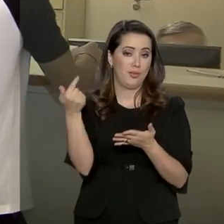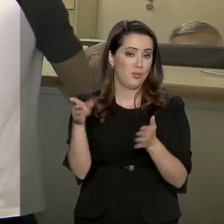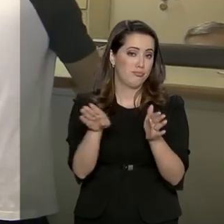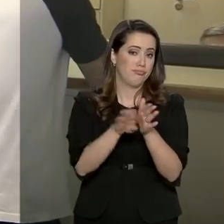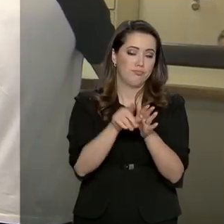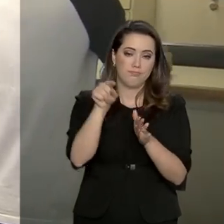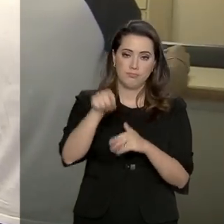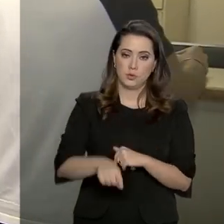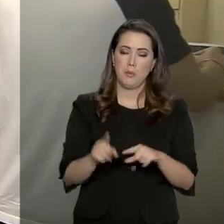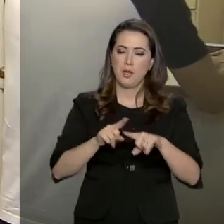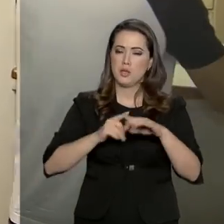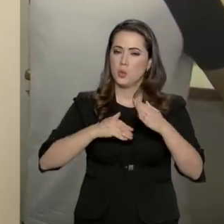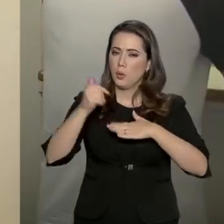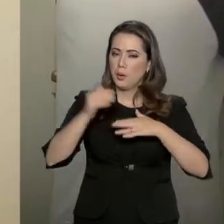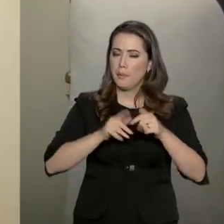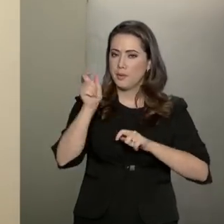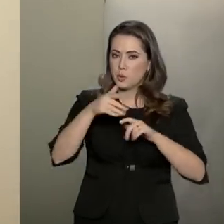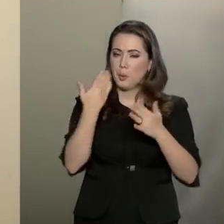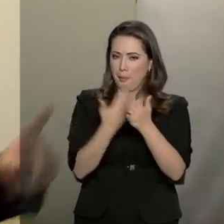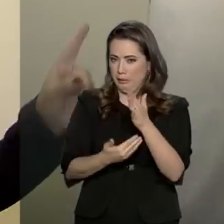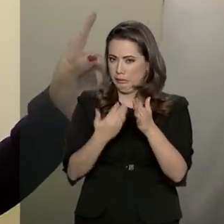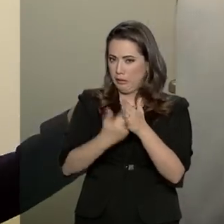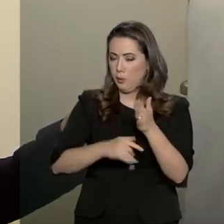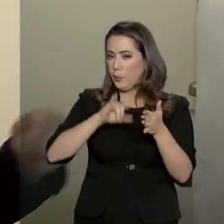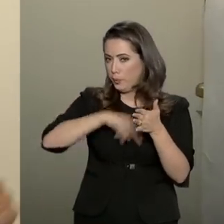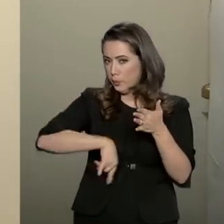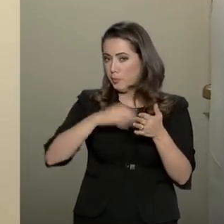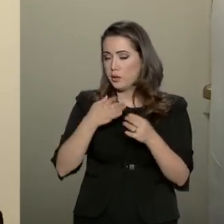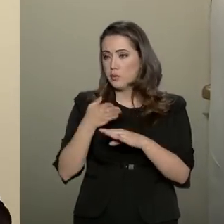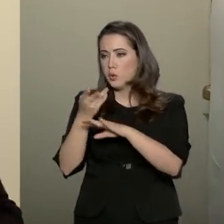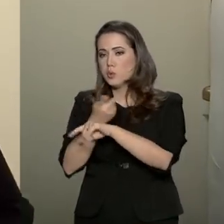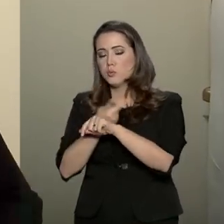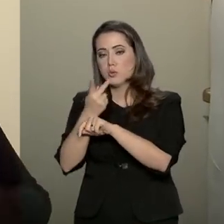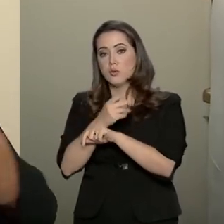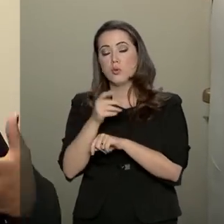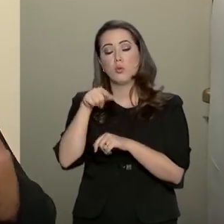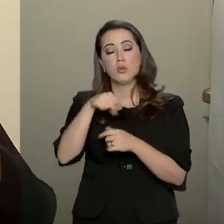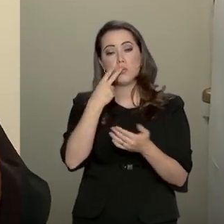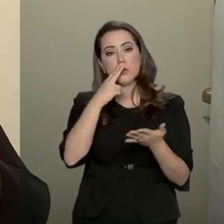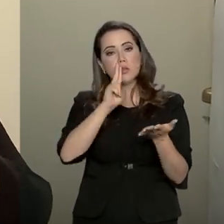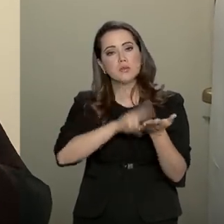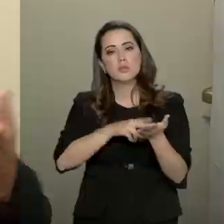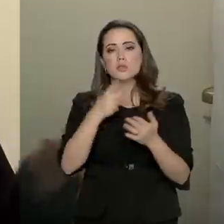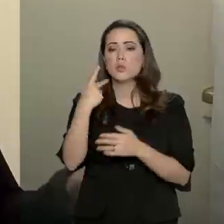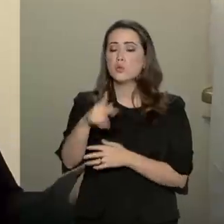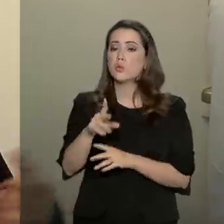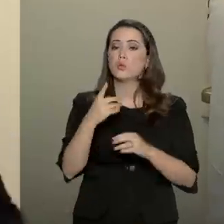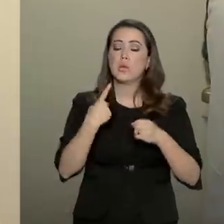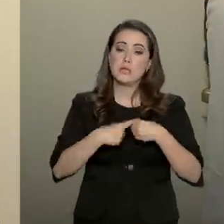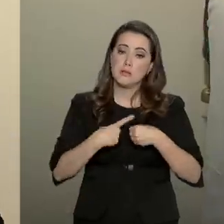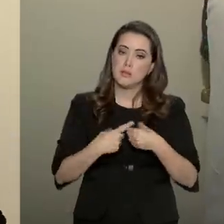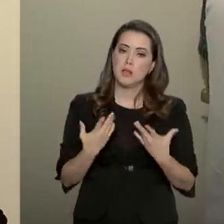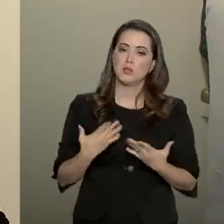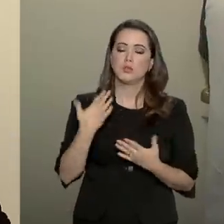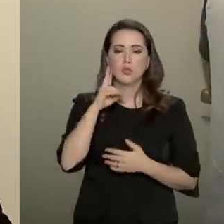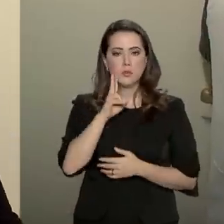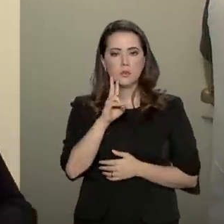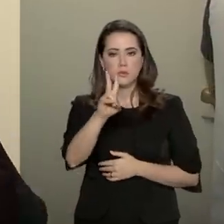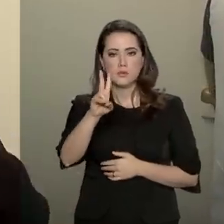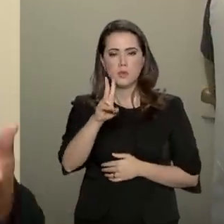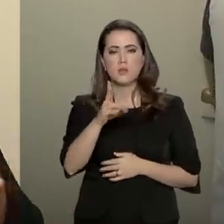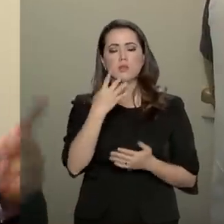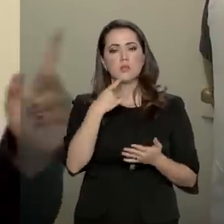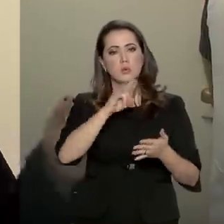tenha perdido o documento durante este carnaval pode seguir o exemplo dele e procurar a agência dos Correios da sua cidade. Assim, dá para conferir se o